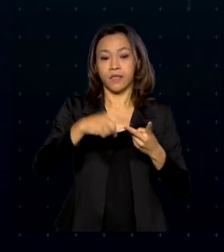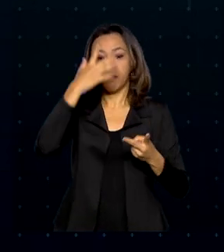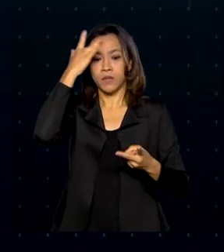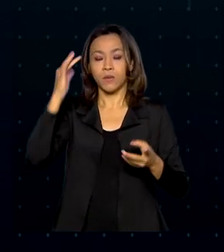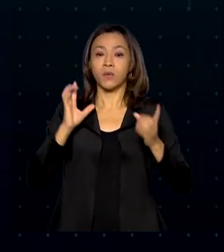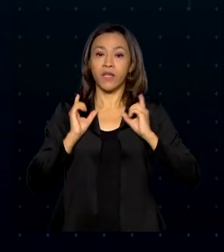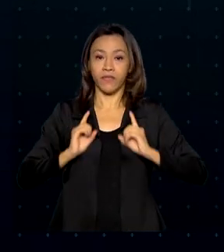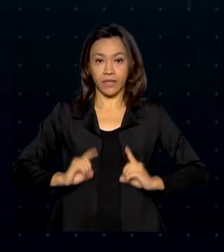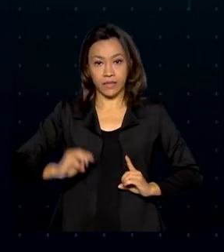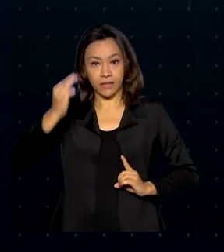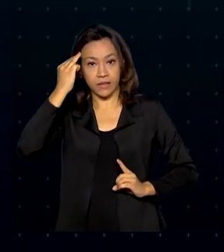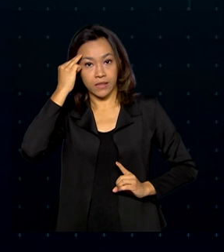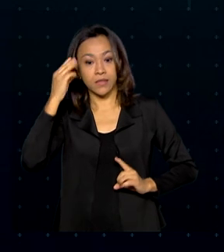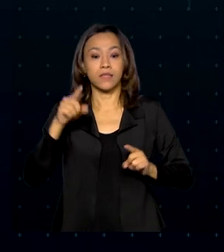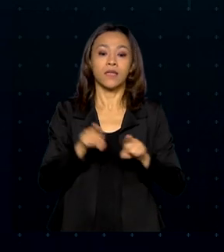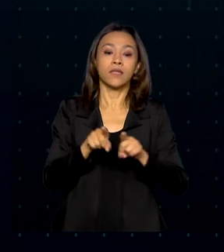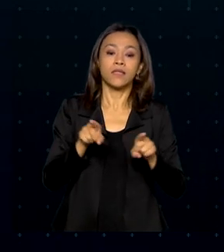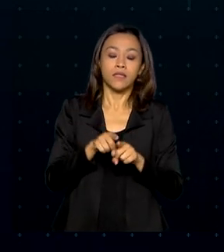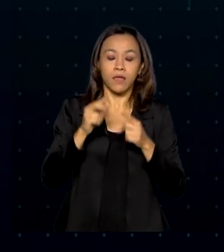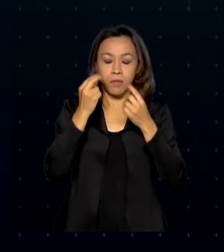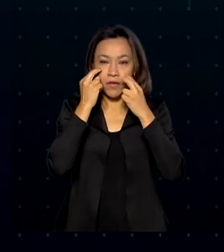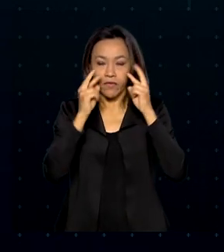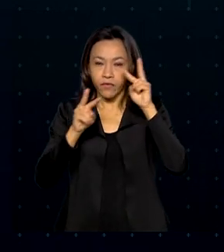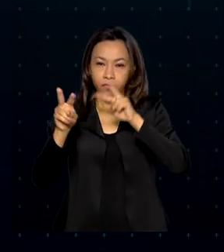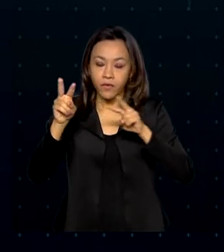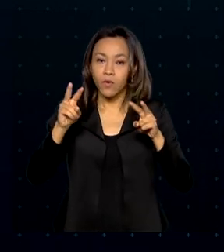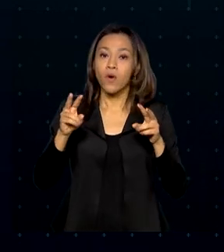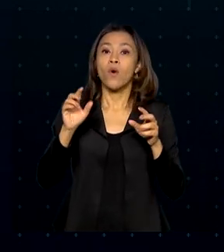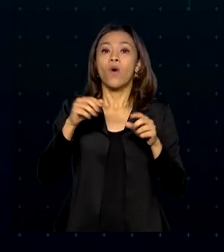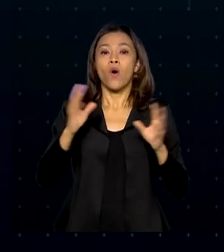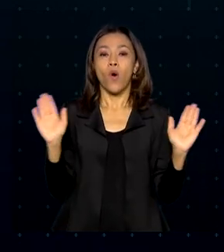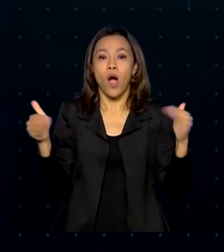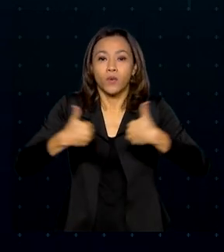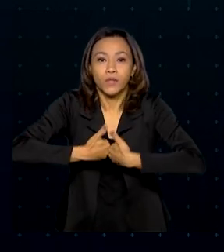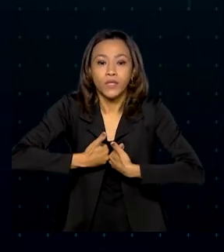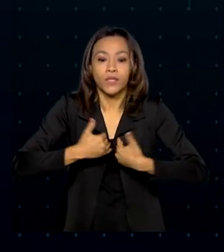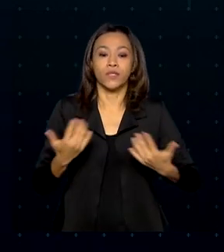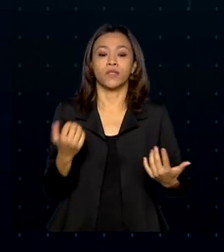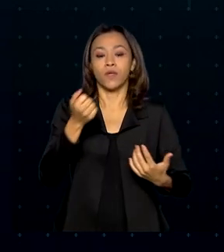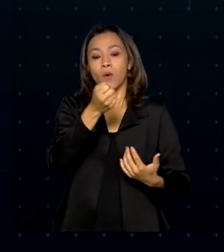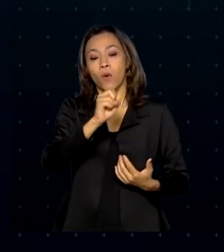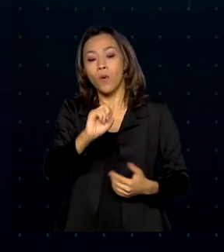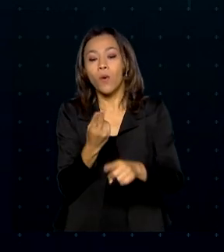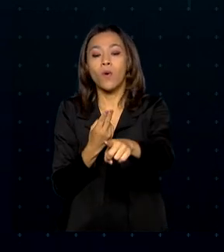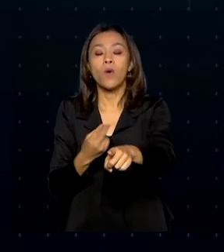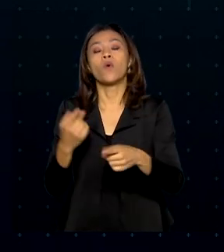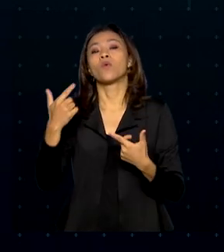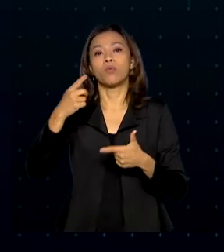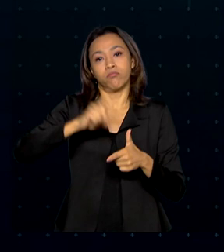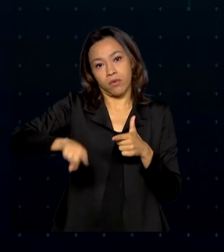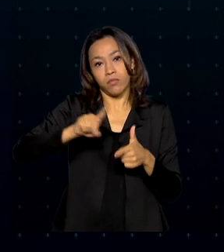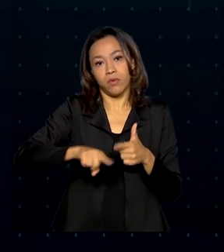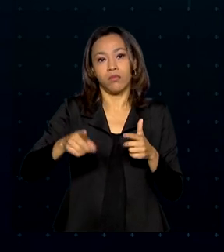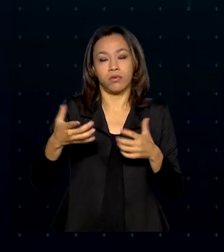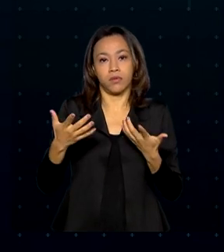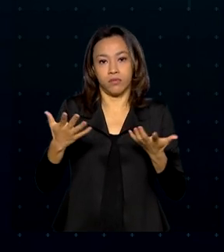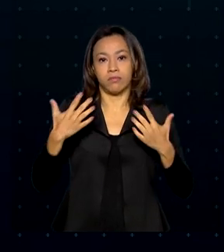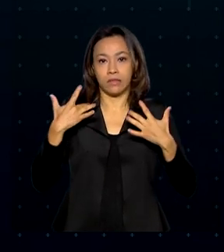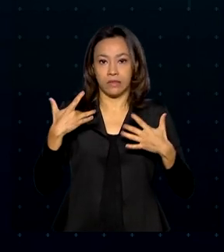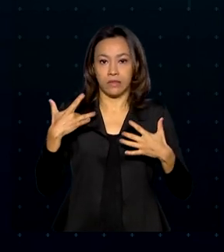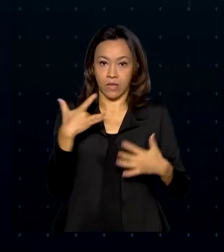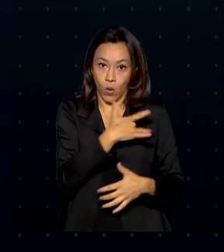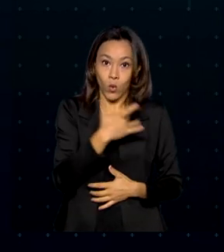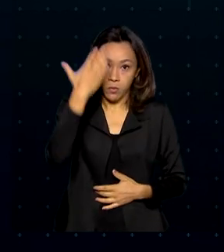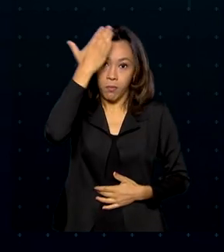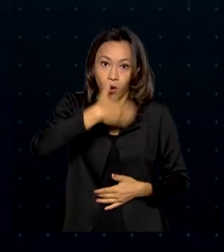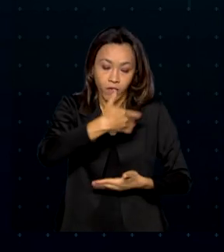intelectual e sensorial, autistas ou com condições médicas que impedem o uso de máscaras, desde que comprovado